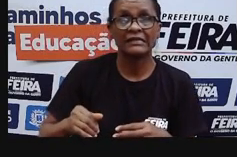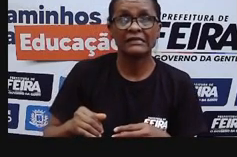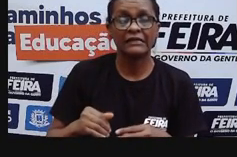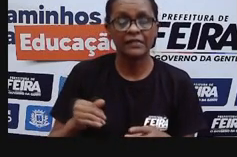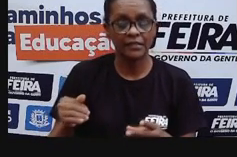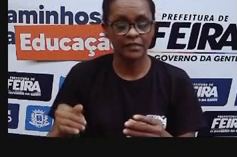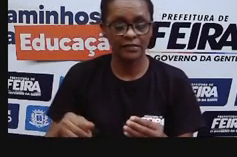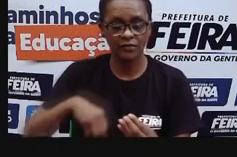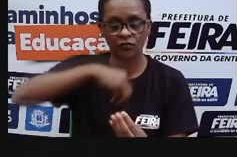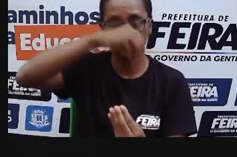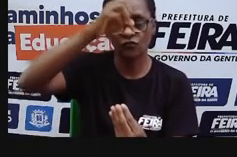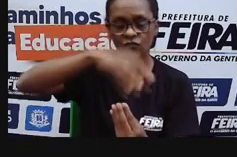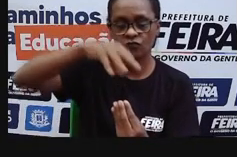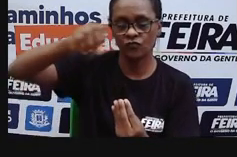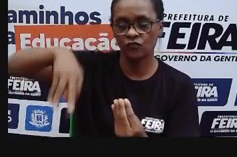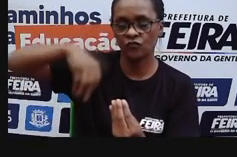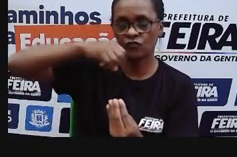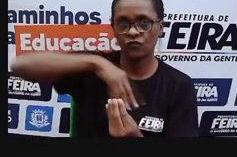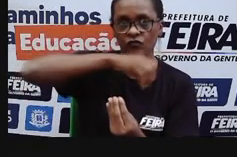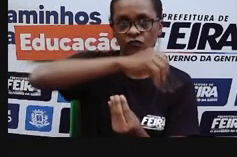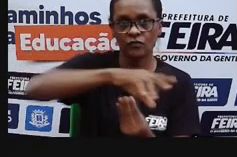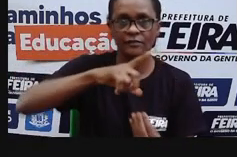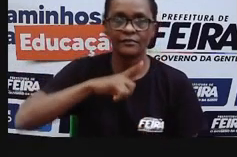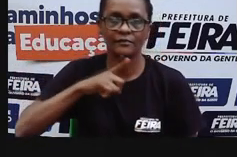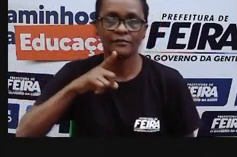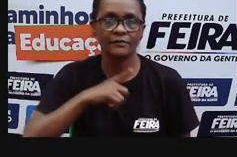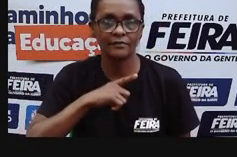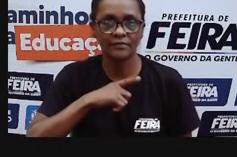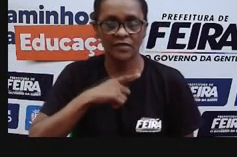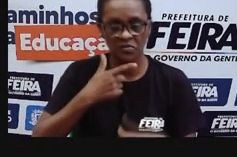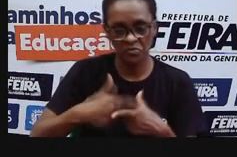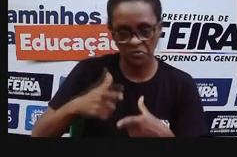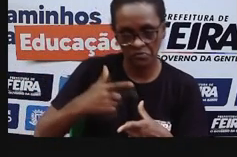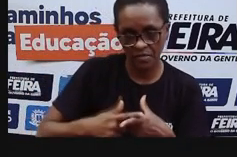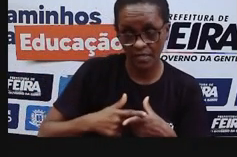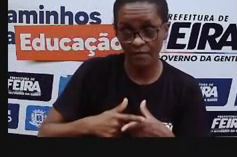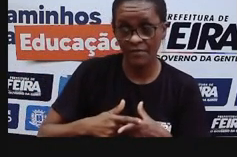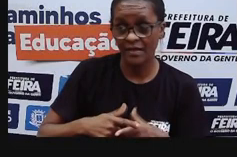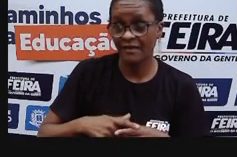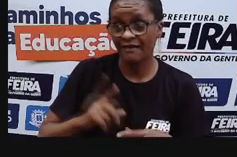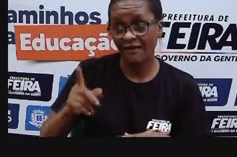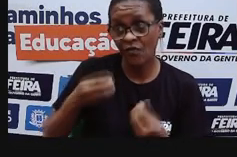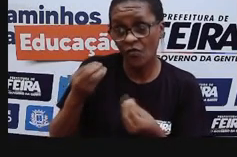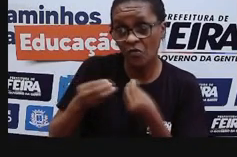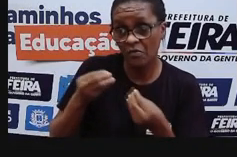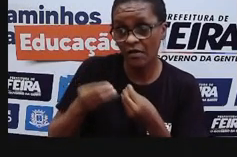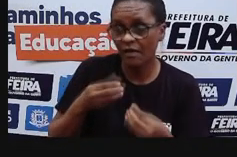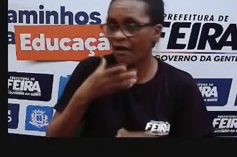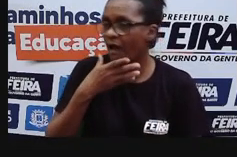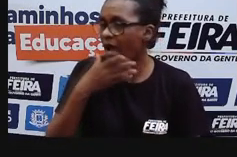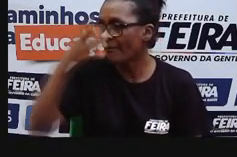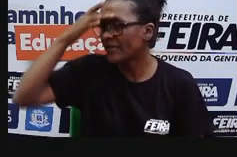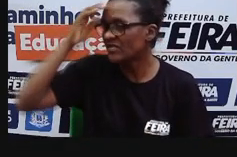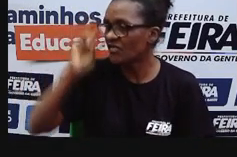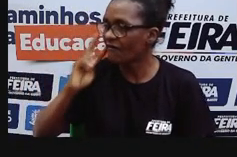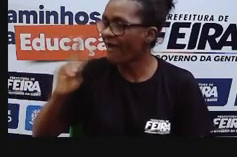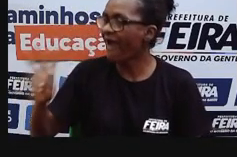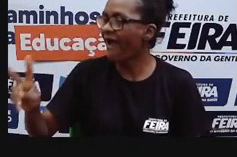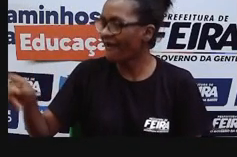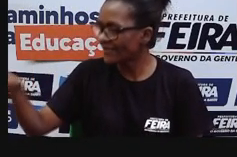intestino, no nosso estômago. E eles vão ajudar a gente no processo de digestão.